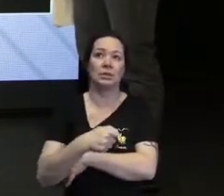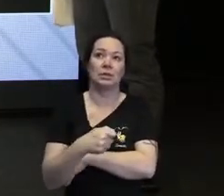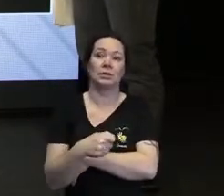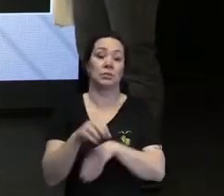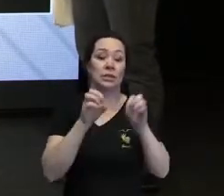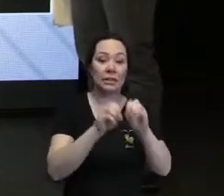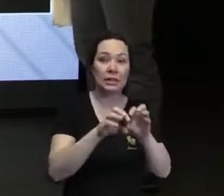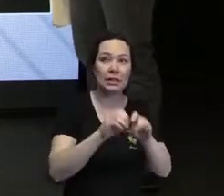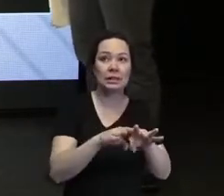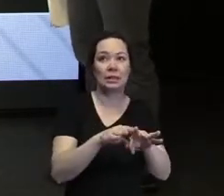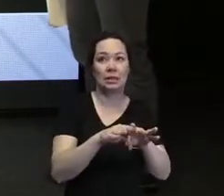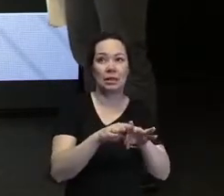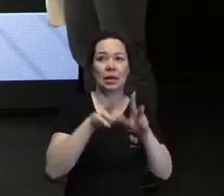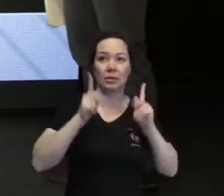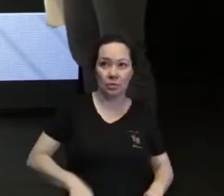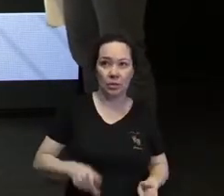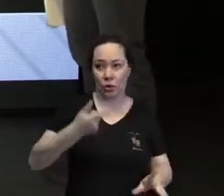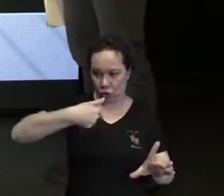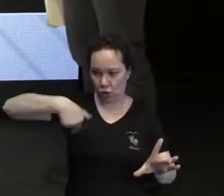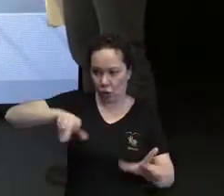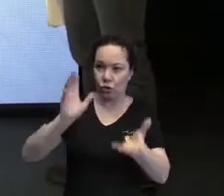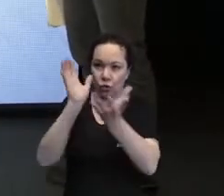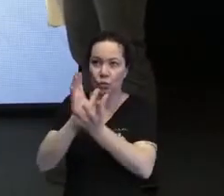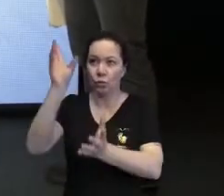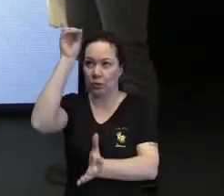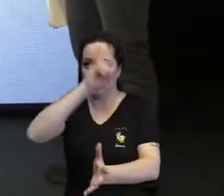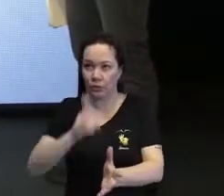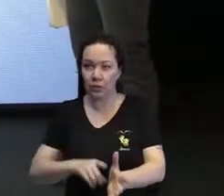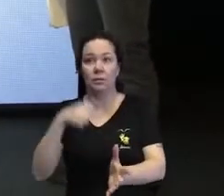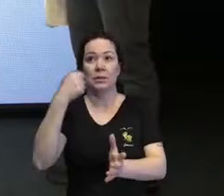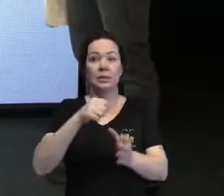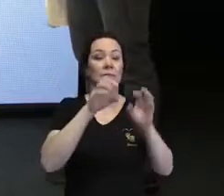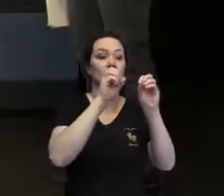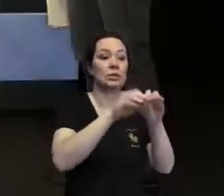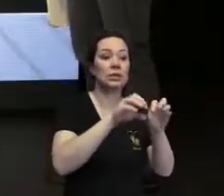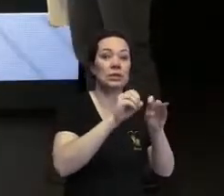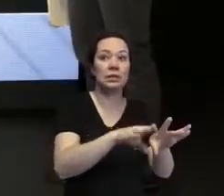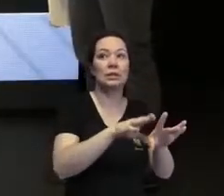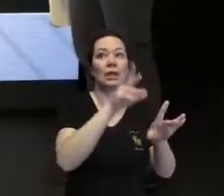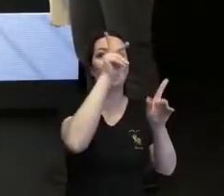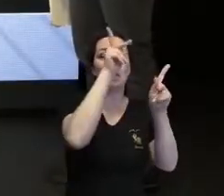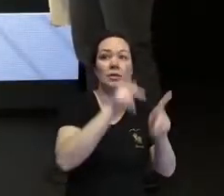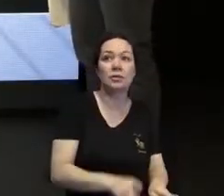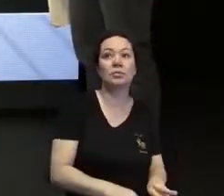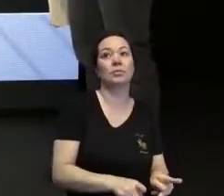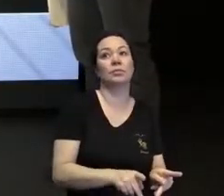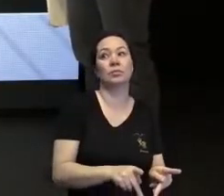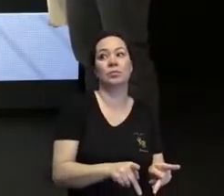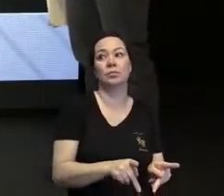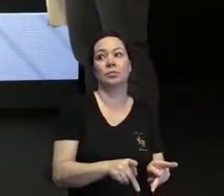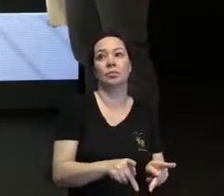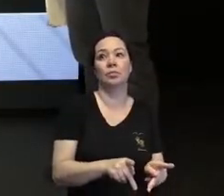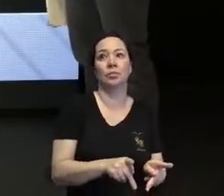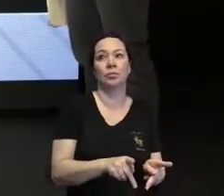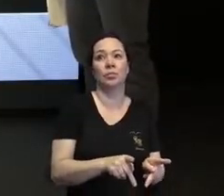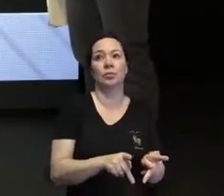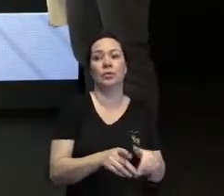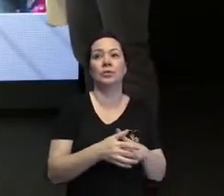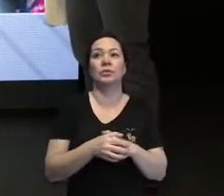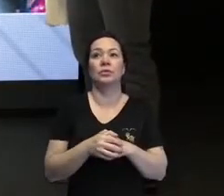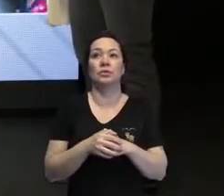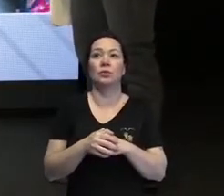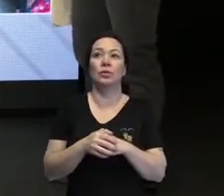pessoas, ou seja, nós pessoas com deficiência, temos que educar as pessoas, no sentido das pessoas perceberem... Eu não sei se... Ah, voltei.